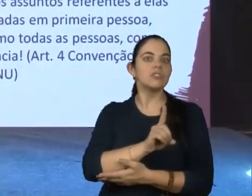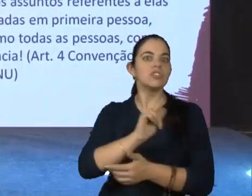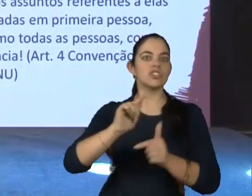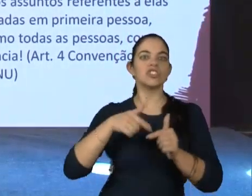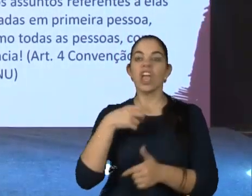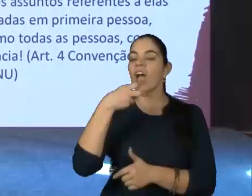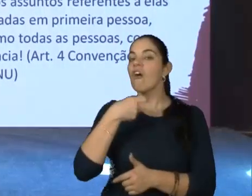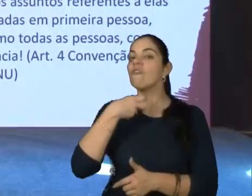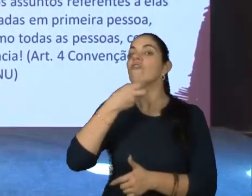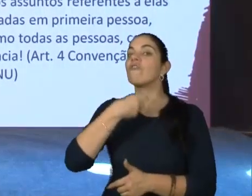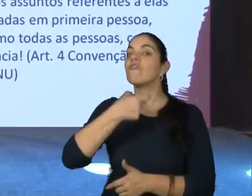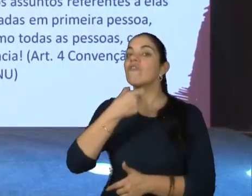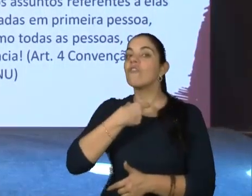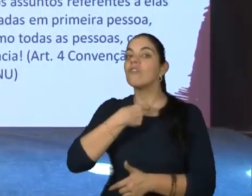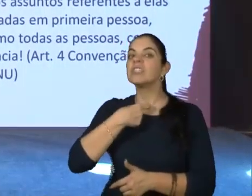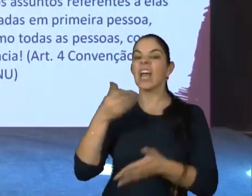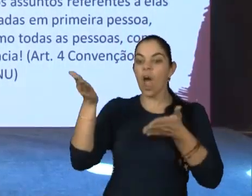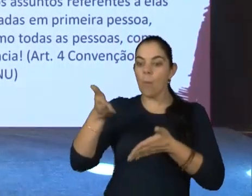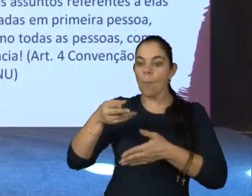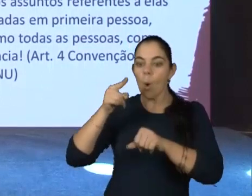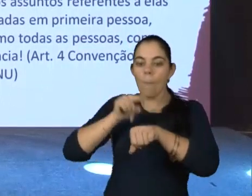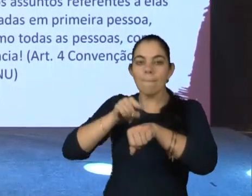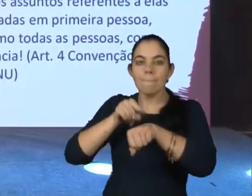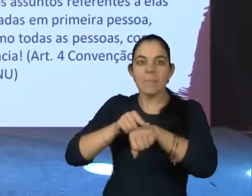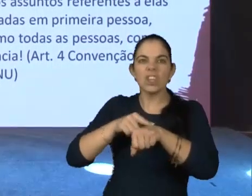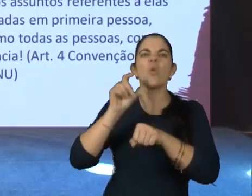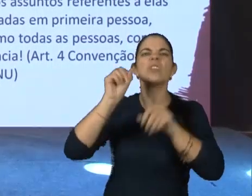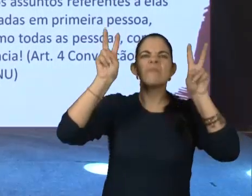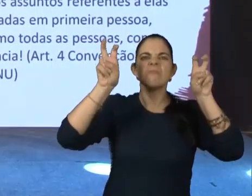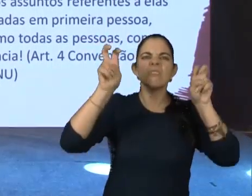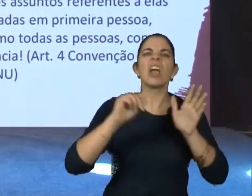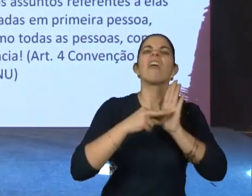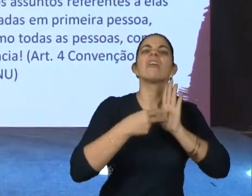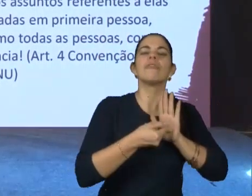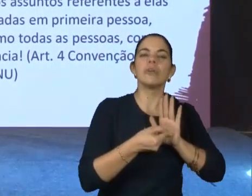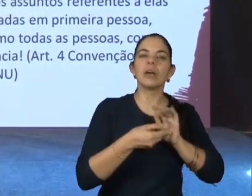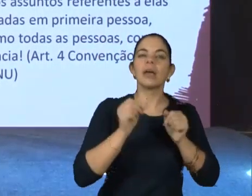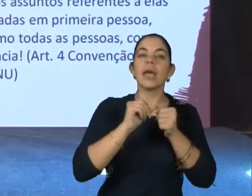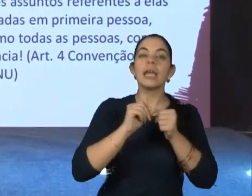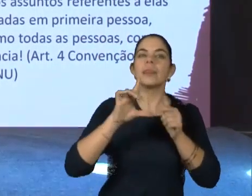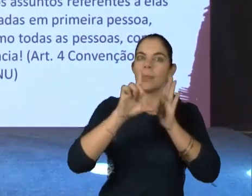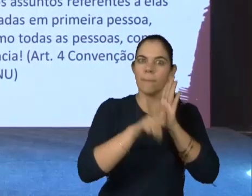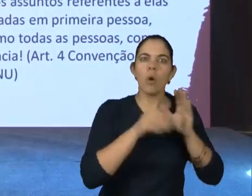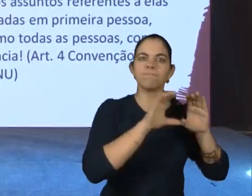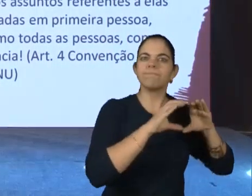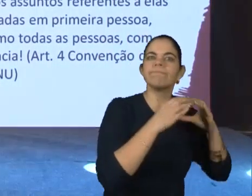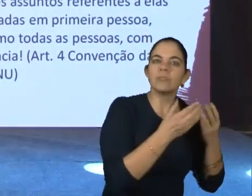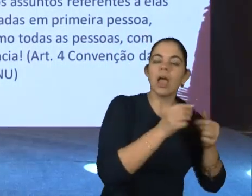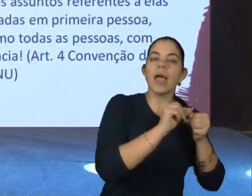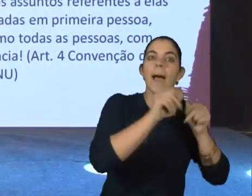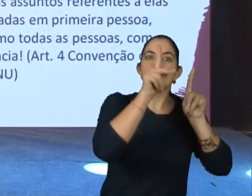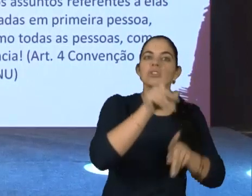e voz das pessoas com deficiência. O que quer dizer esse lema? Que, a partir da convenção, as pessoas com